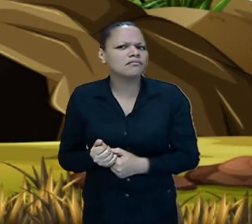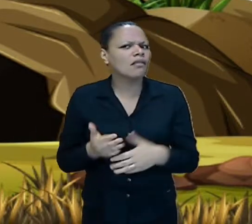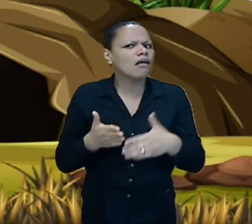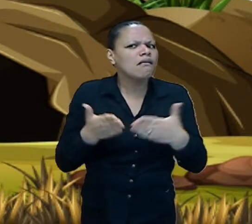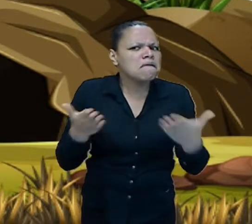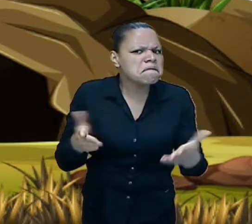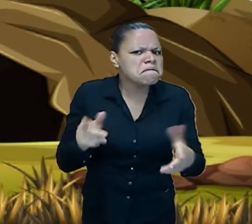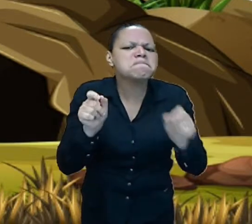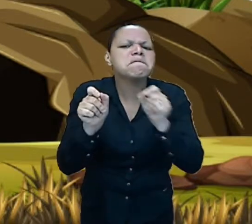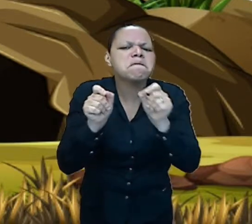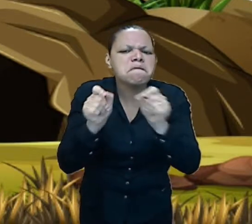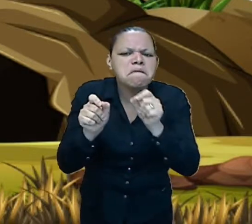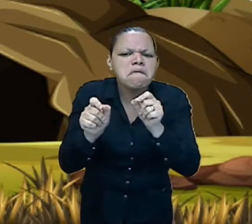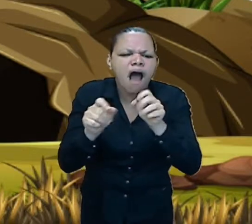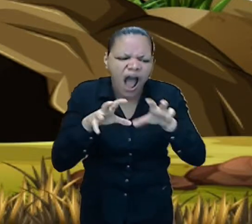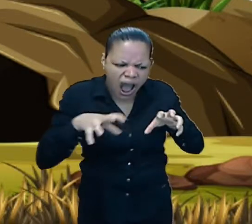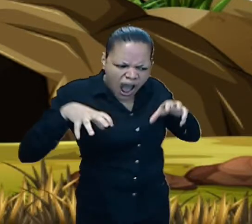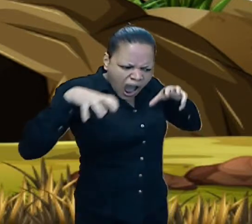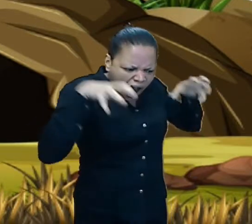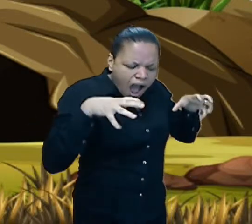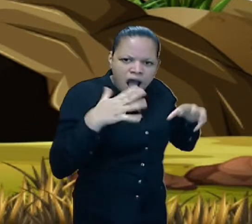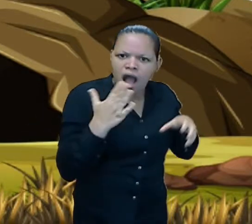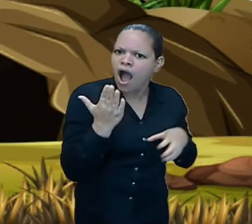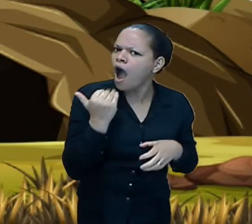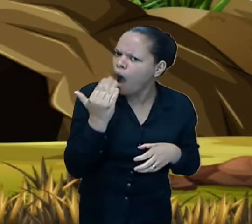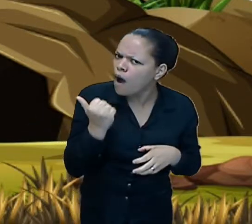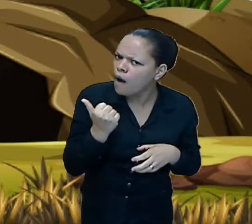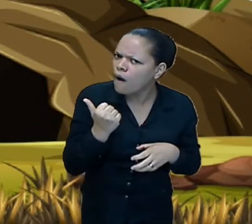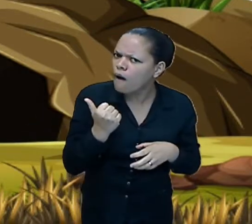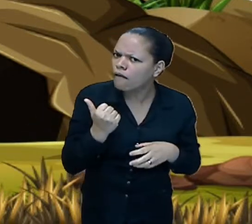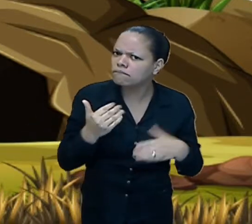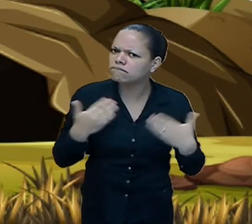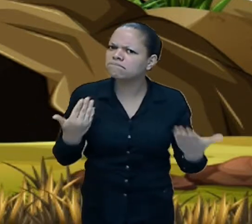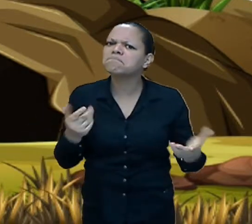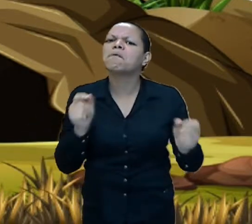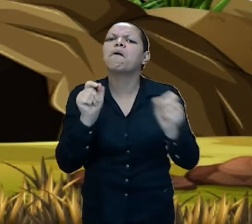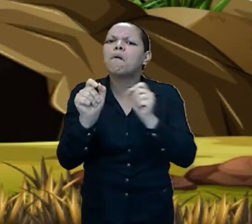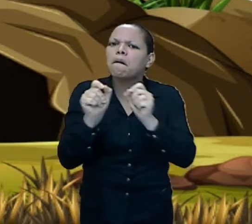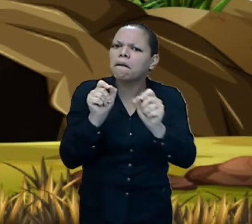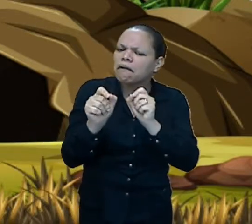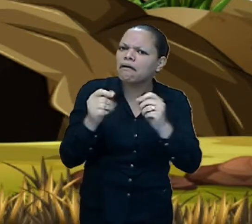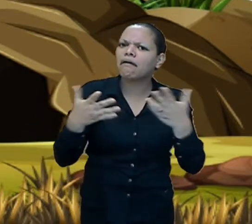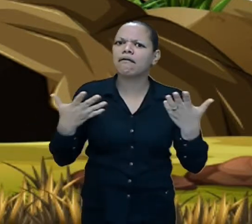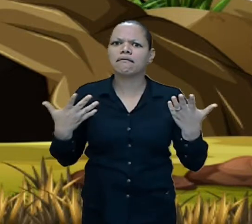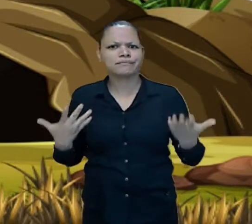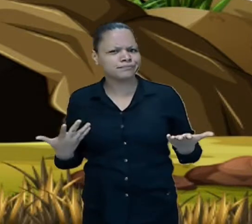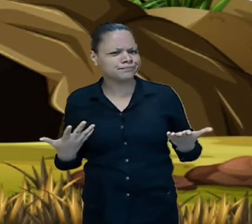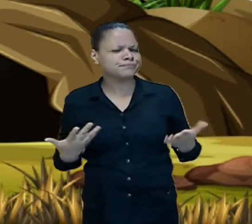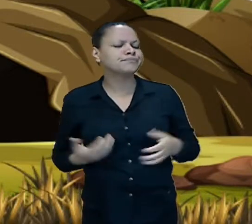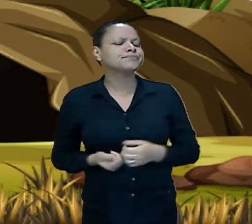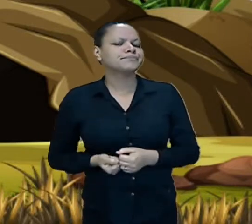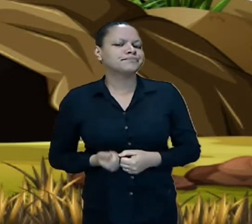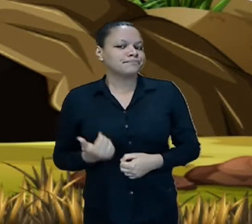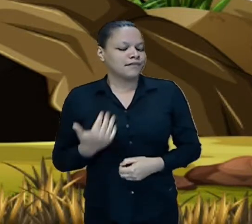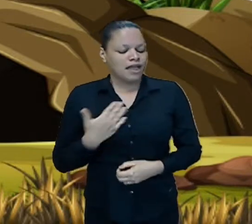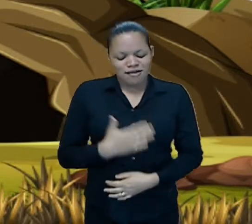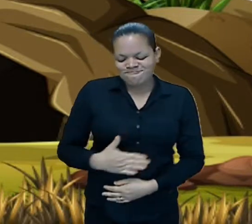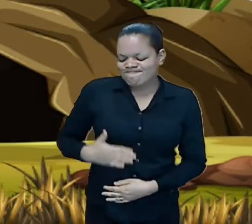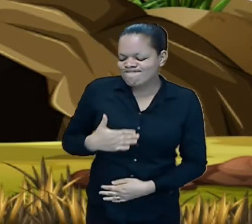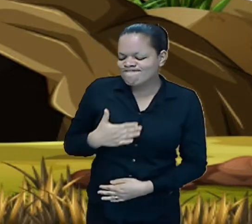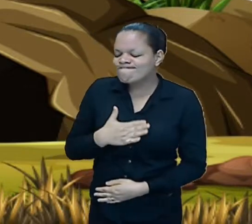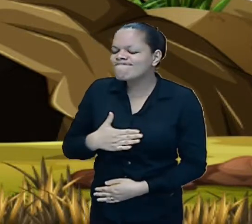que um monstro com duzentos e dezenove dentes na boca gostava de devorar?